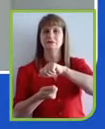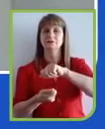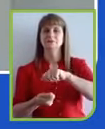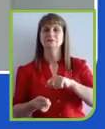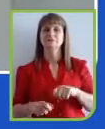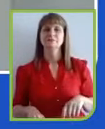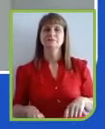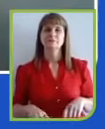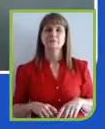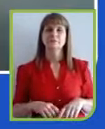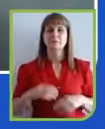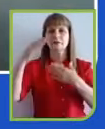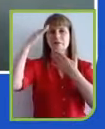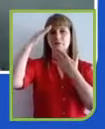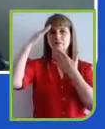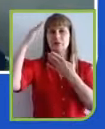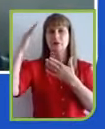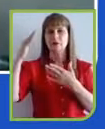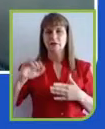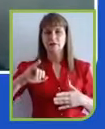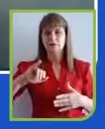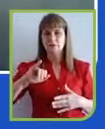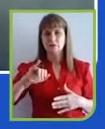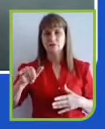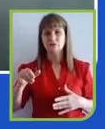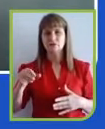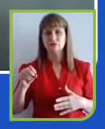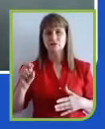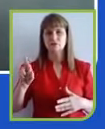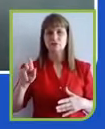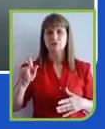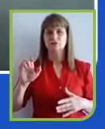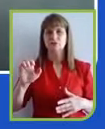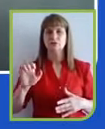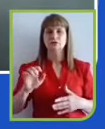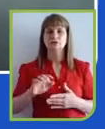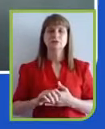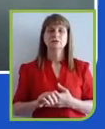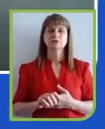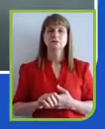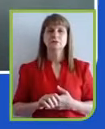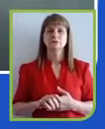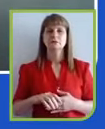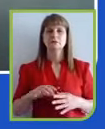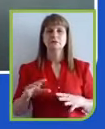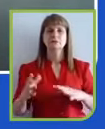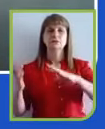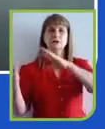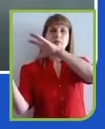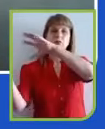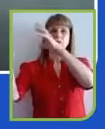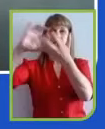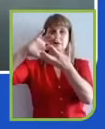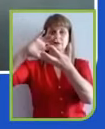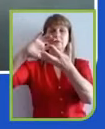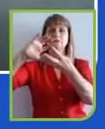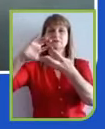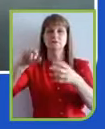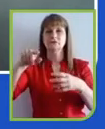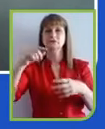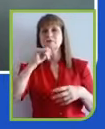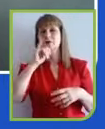Obrigado, Jorge. Sobre as mudanças climáticas, é sempre bom a gente... Acho que você tocou num aspecto importante, que, assim,